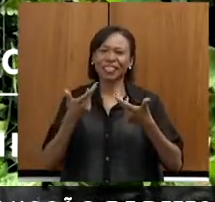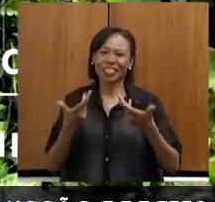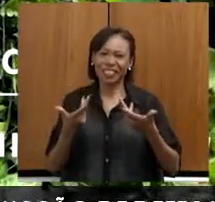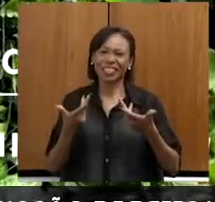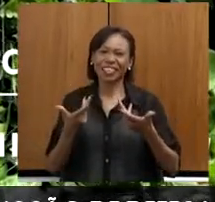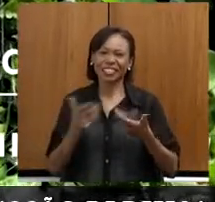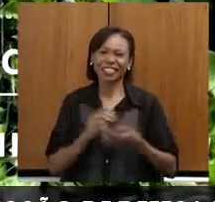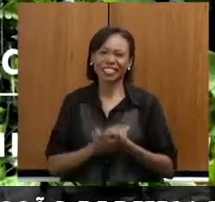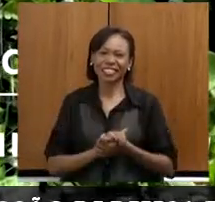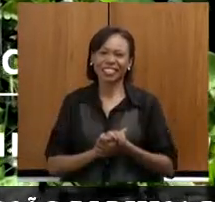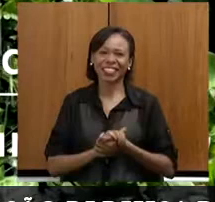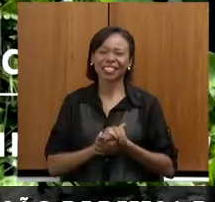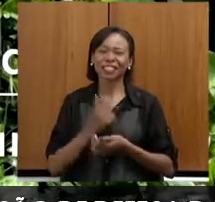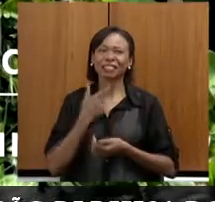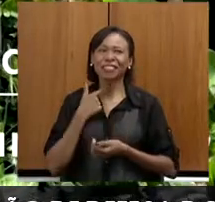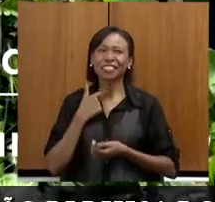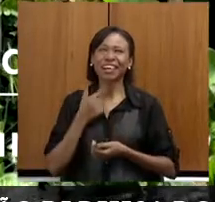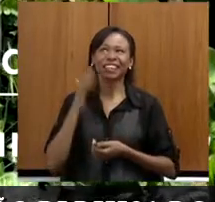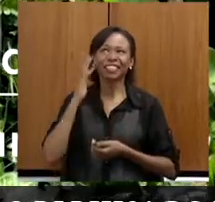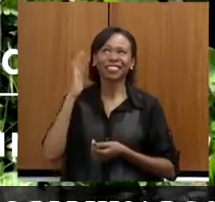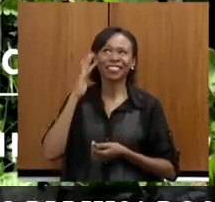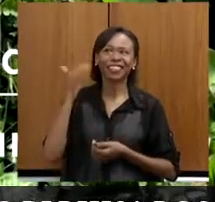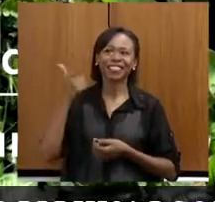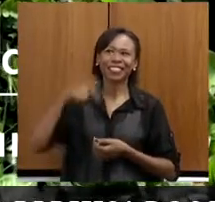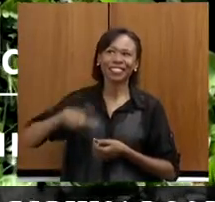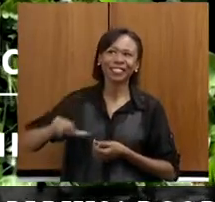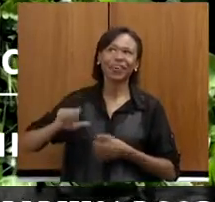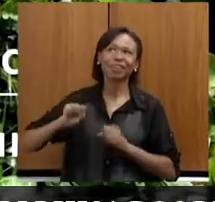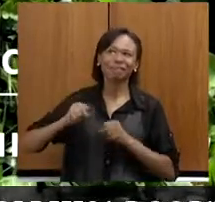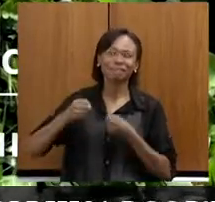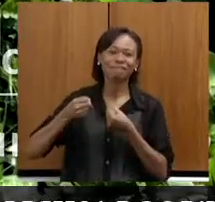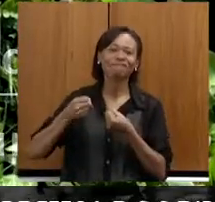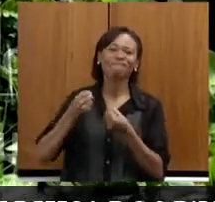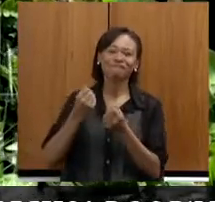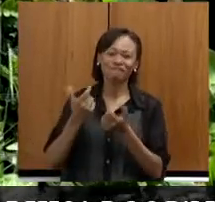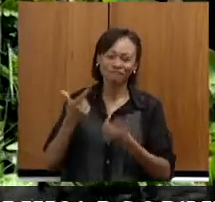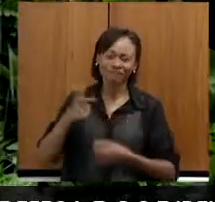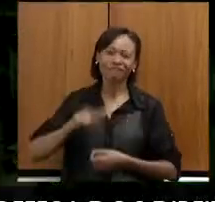atrás de todos os sonhos de novo. Está disposta a trabalhar tudo novamente.